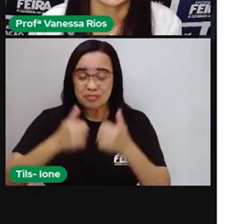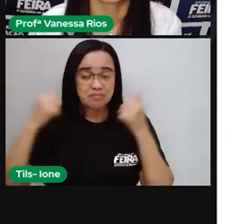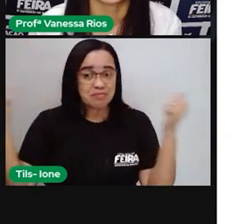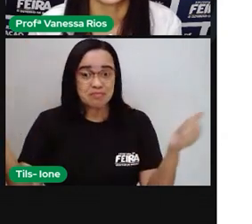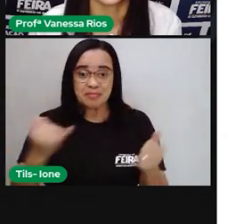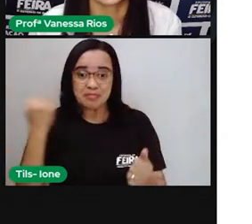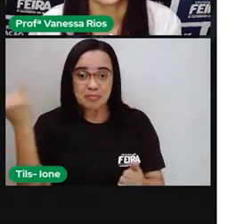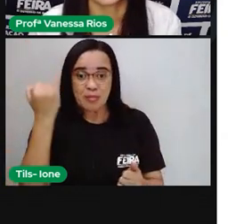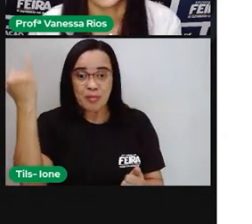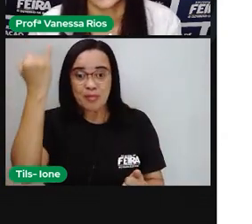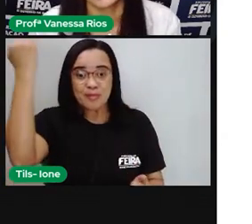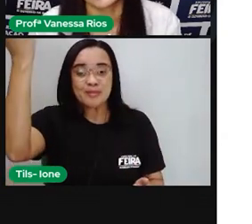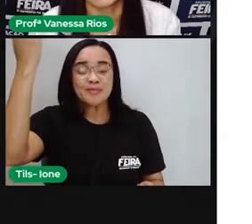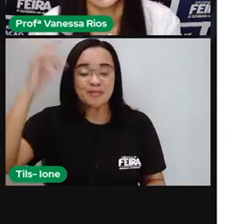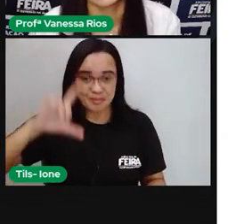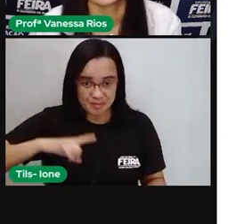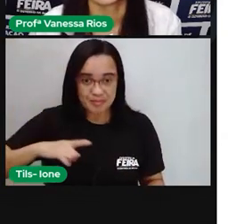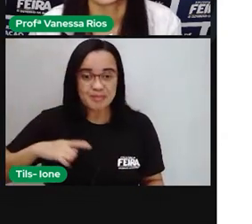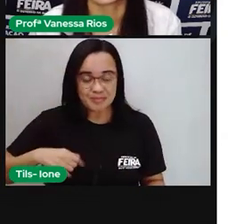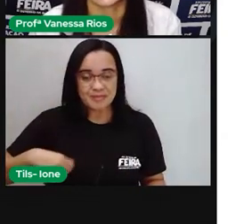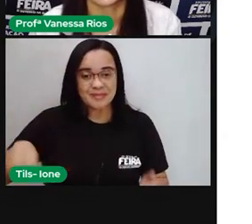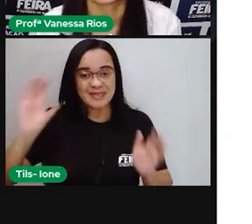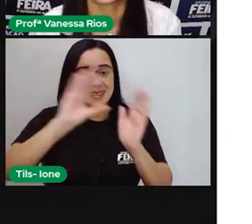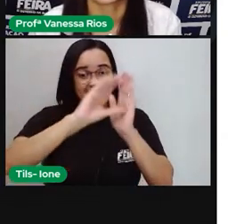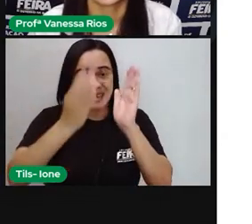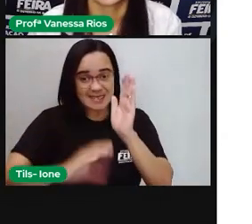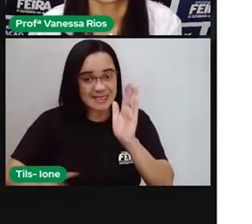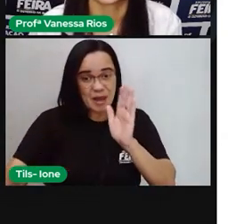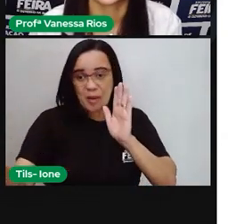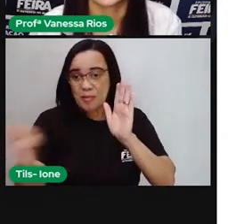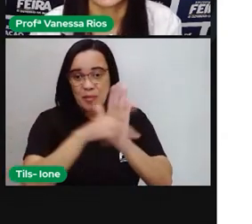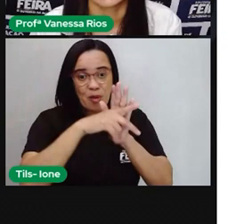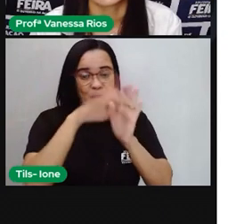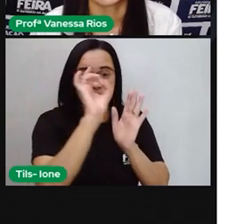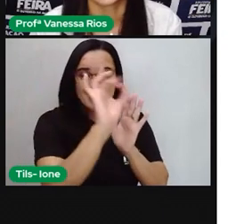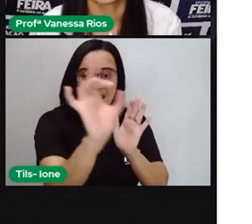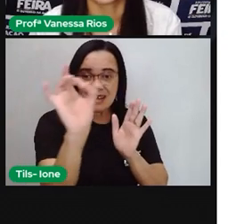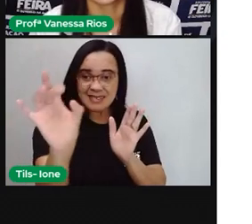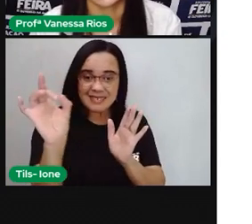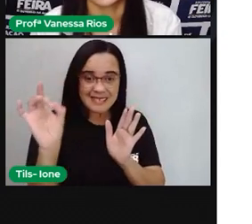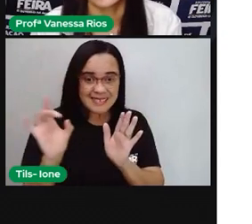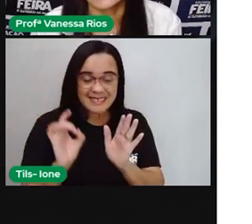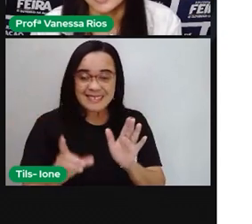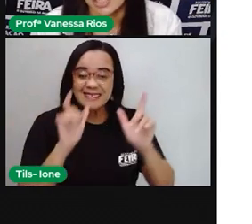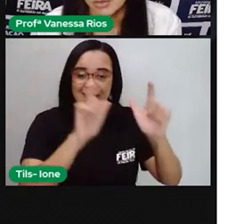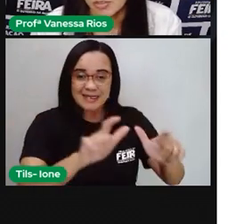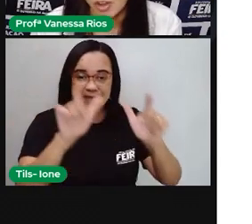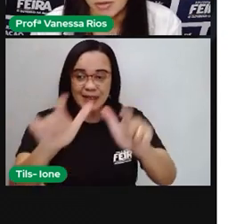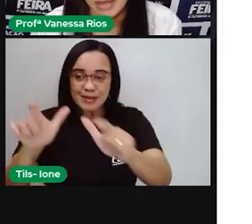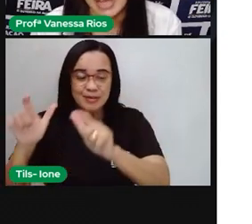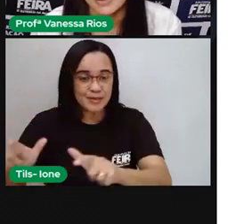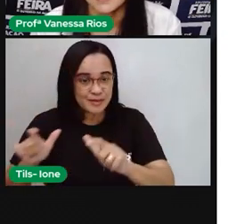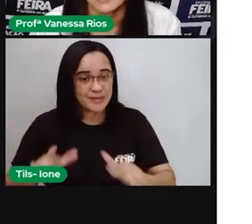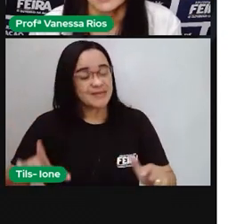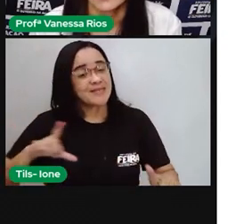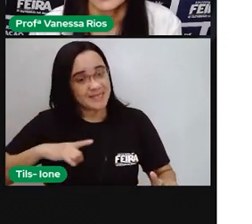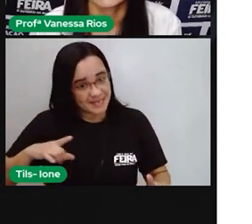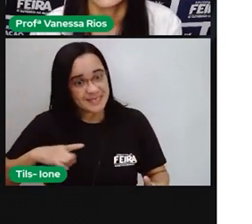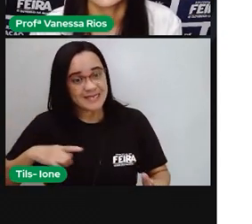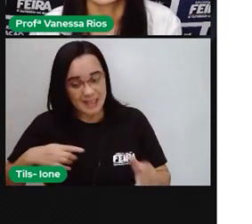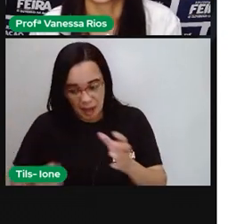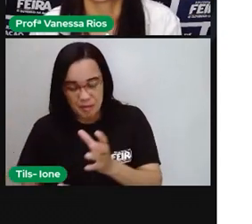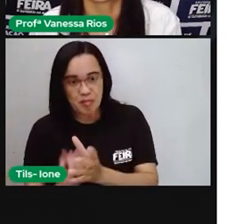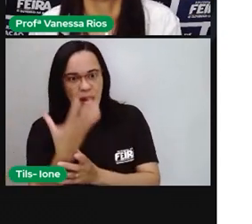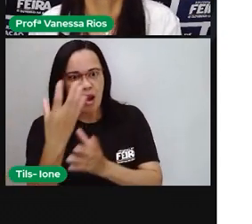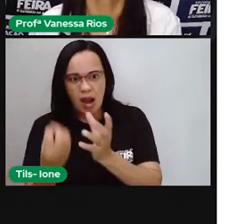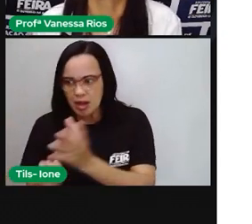com características próprias, pertencentes aí às etnias, aos grupos étnicos que nos formaram, com